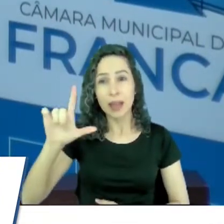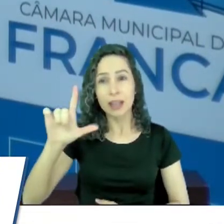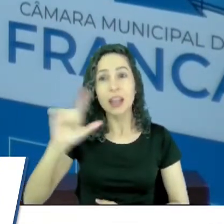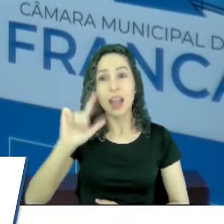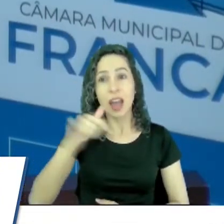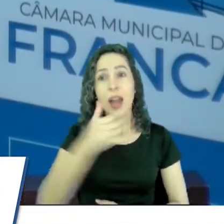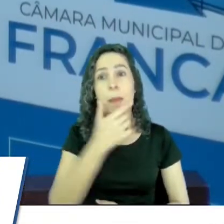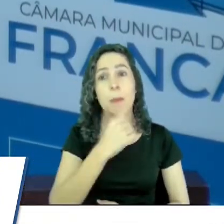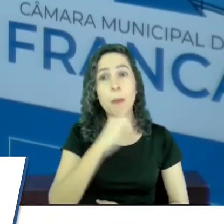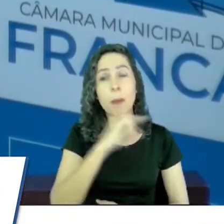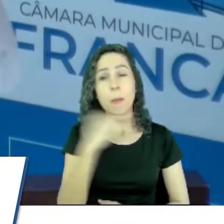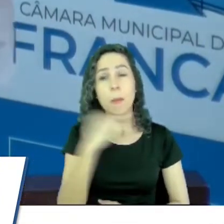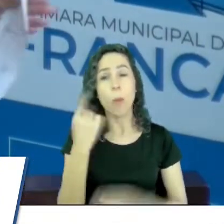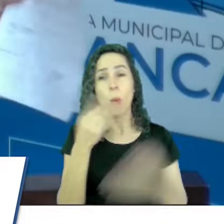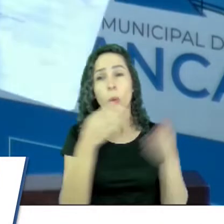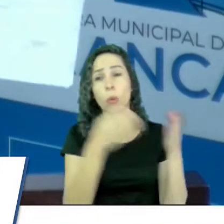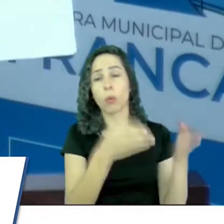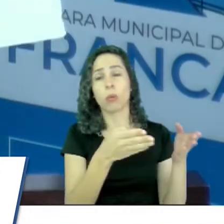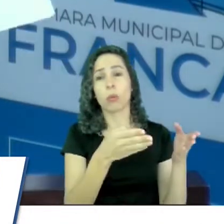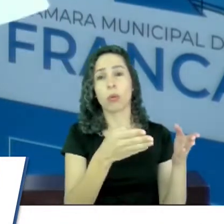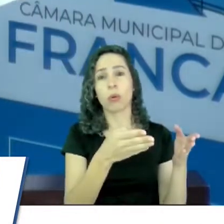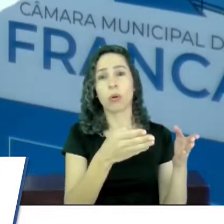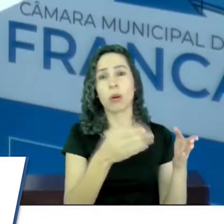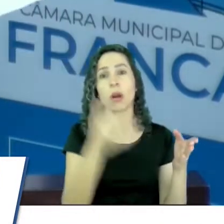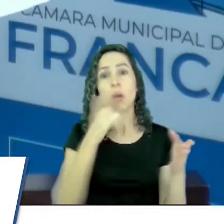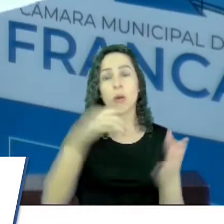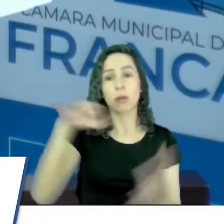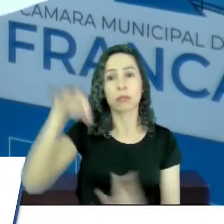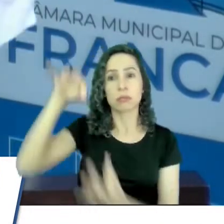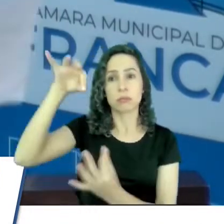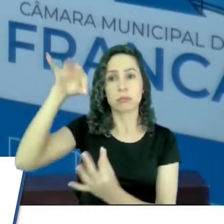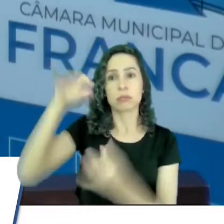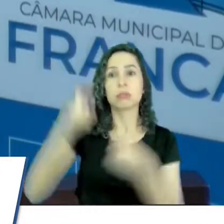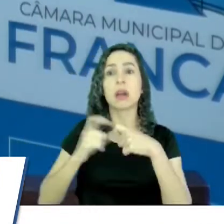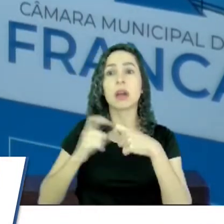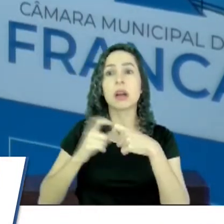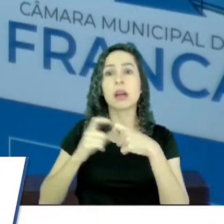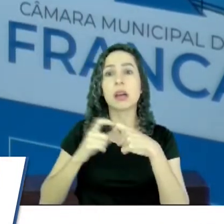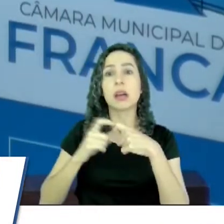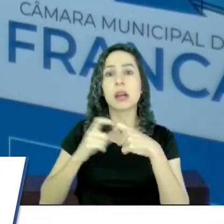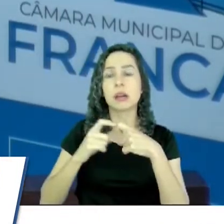caixão. Eu trouxe o laudo aqui, está aqui. Para quem quiser ver.